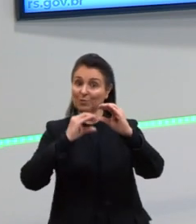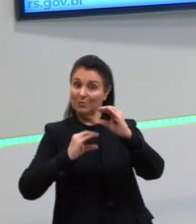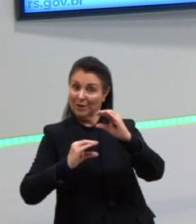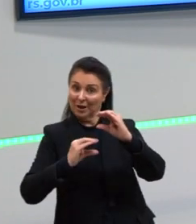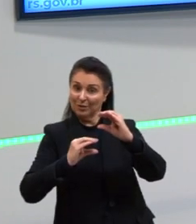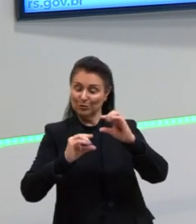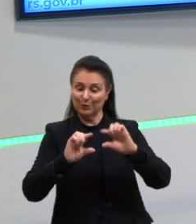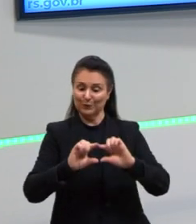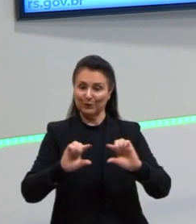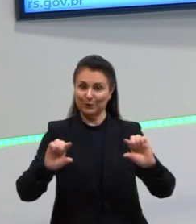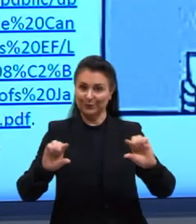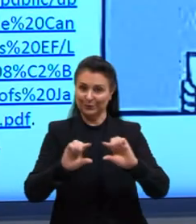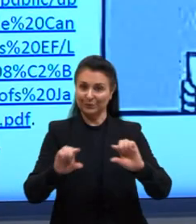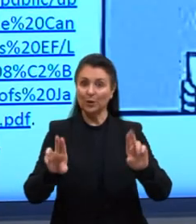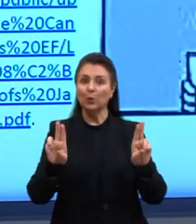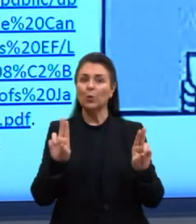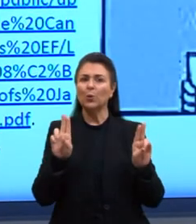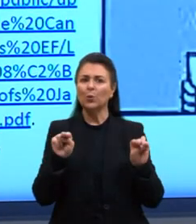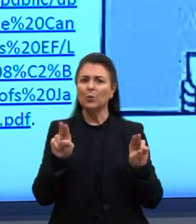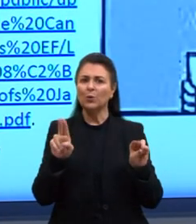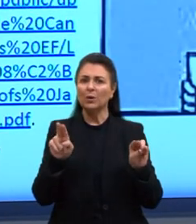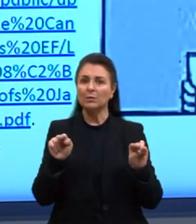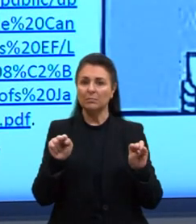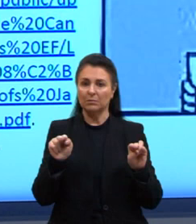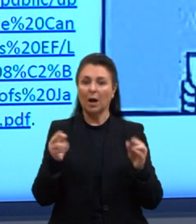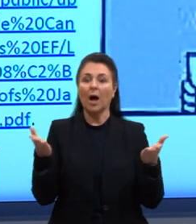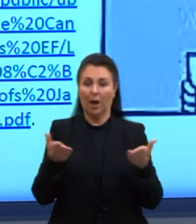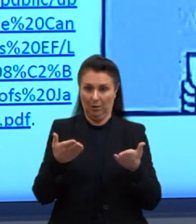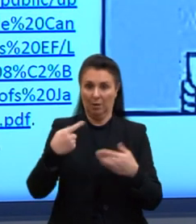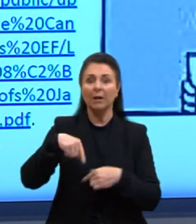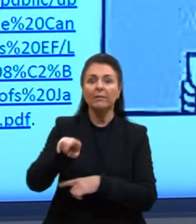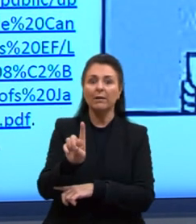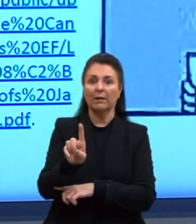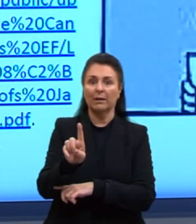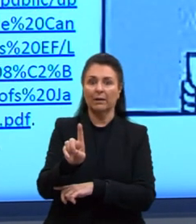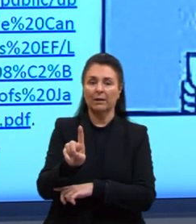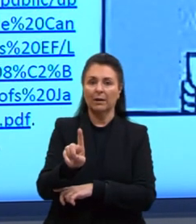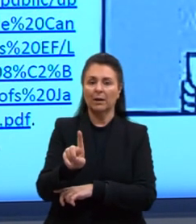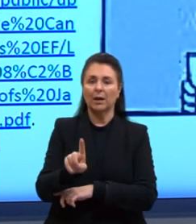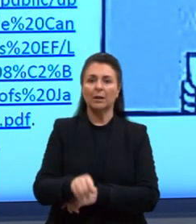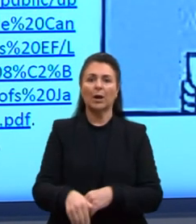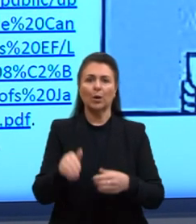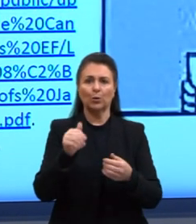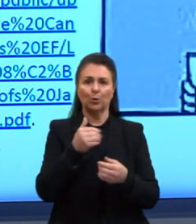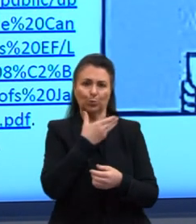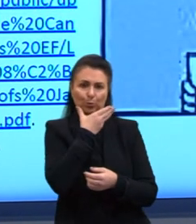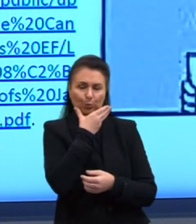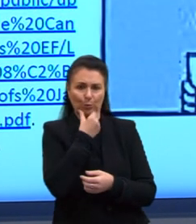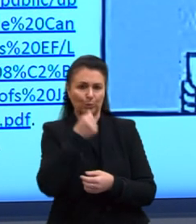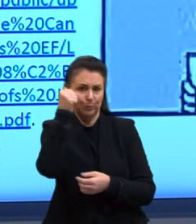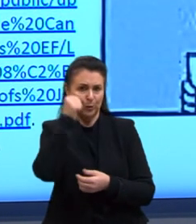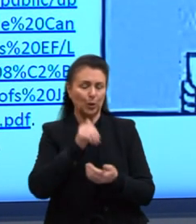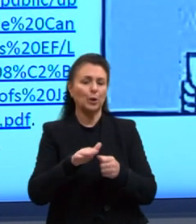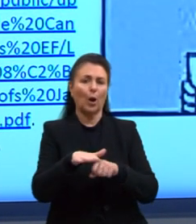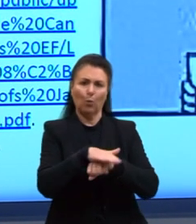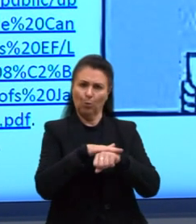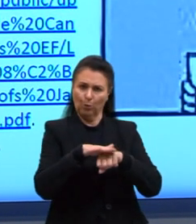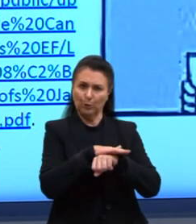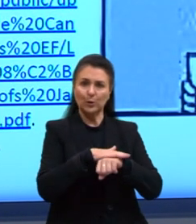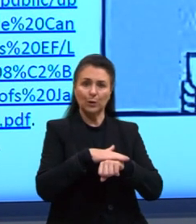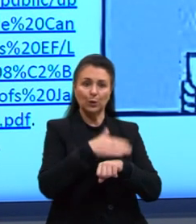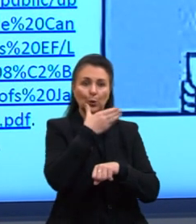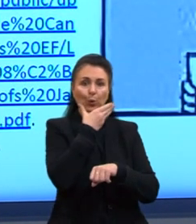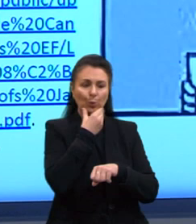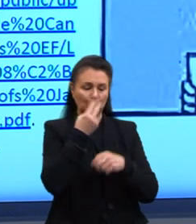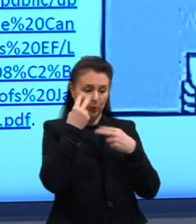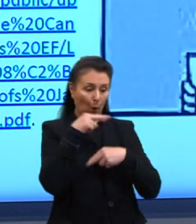O título dele é Agora Vai. A gente tem um casalzinho conversando. O rapaz está olhando o